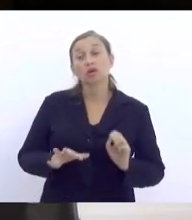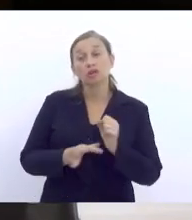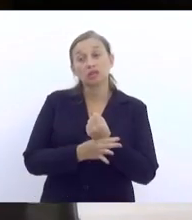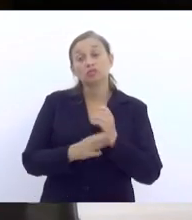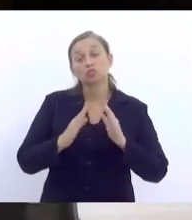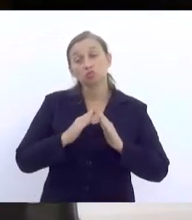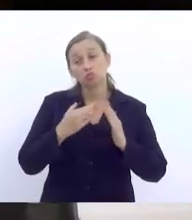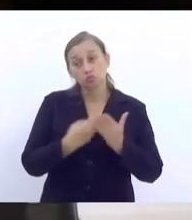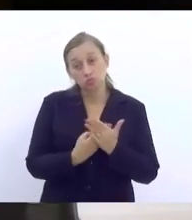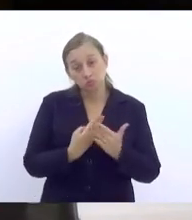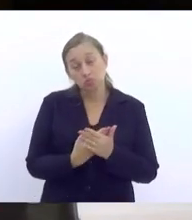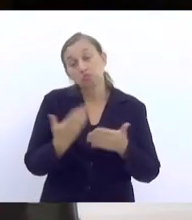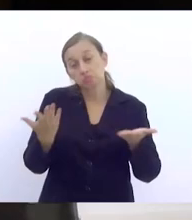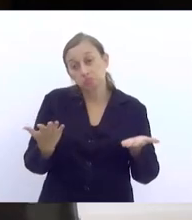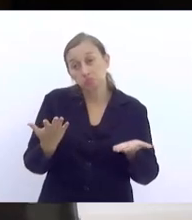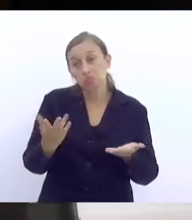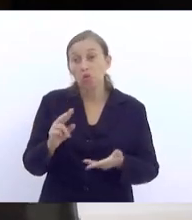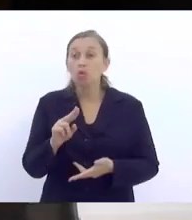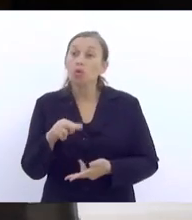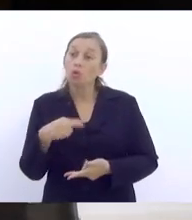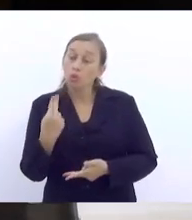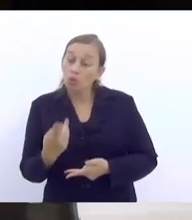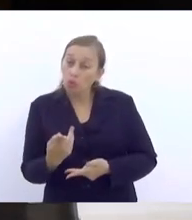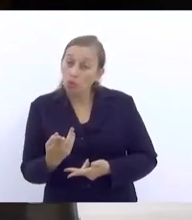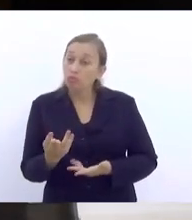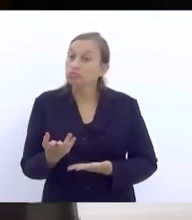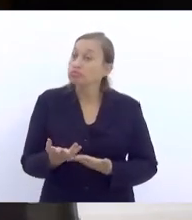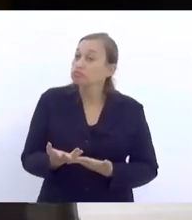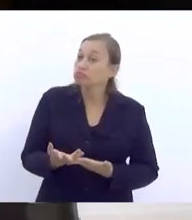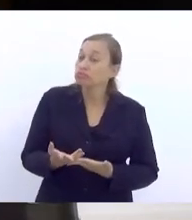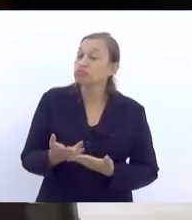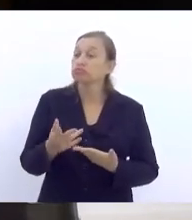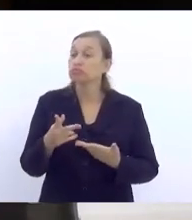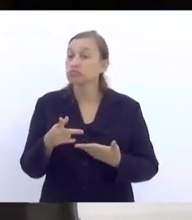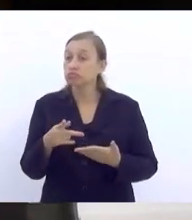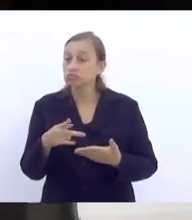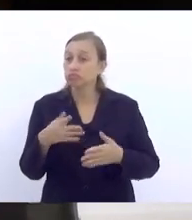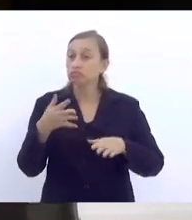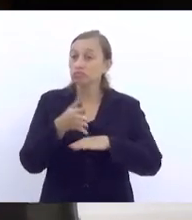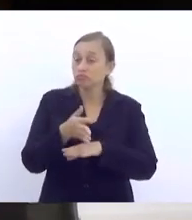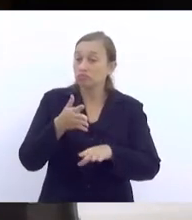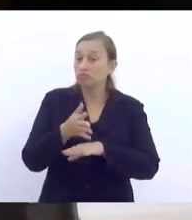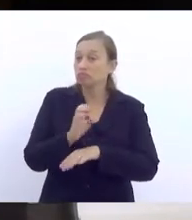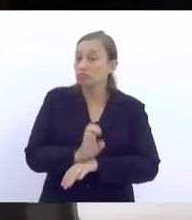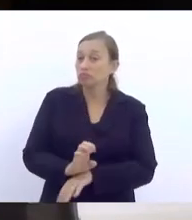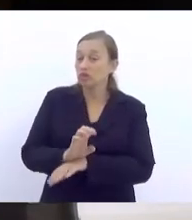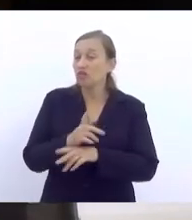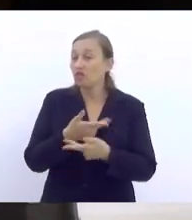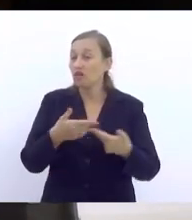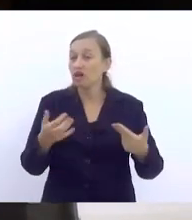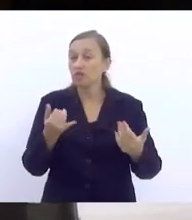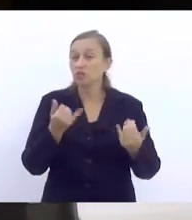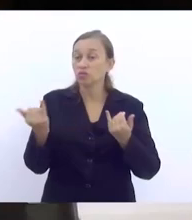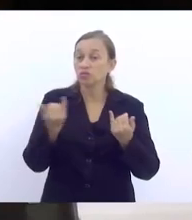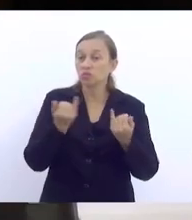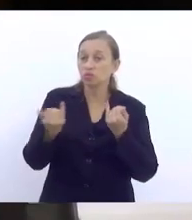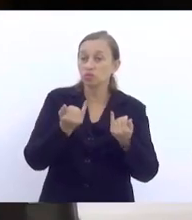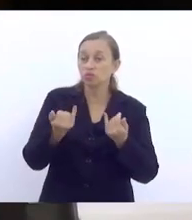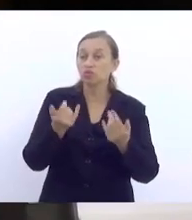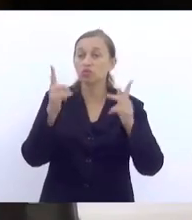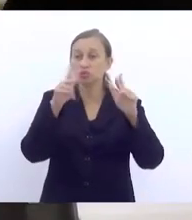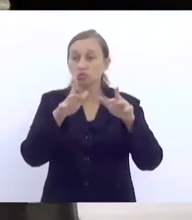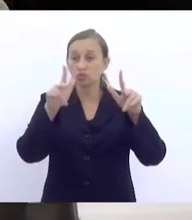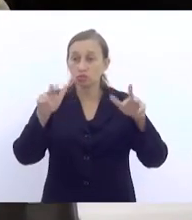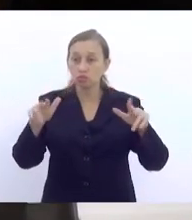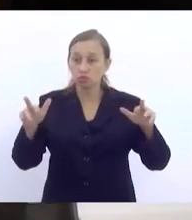escolar ou, conforme nós vamos adentrando os estados, nós vemos uma série de formulações diferentes para essa